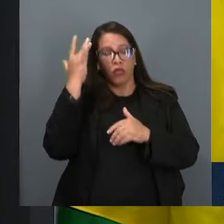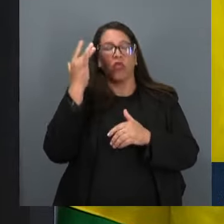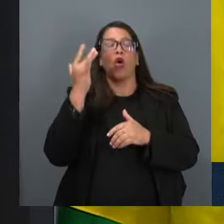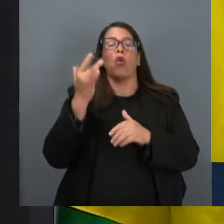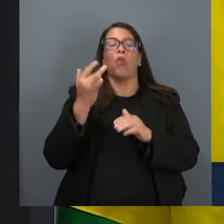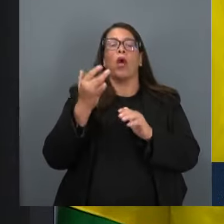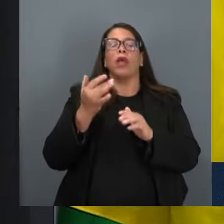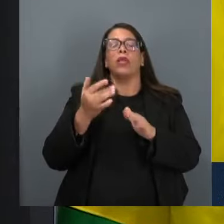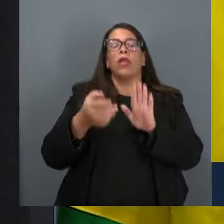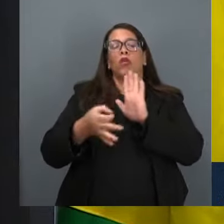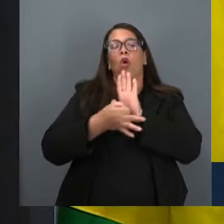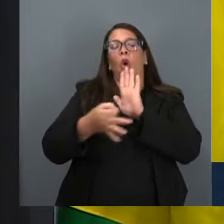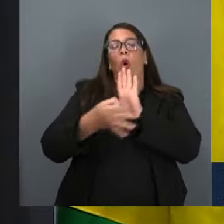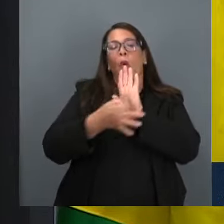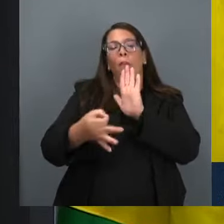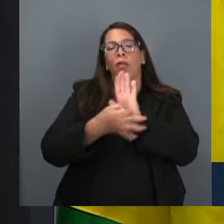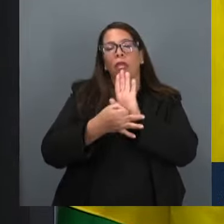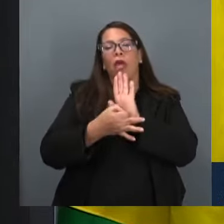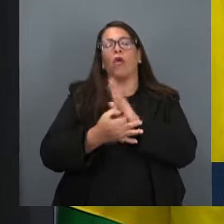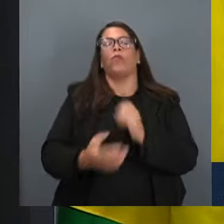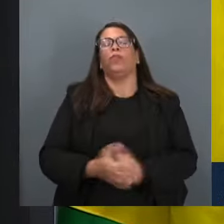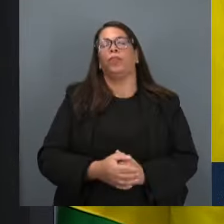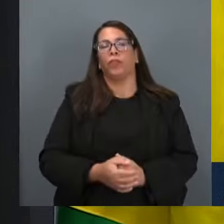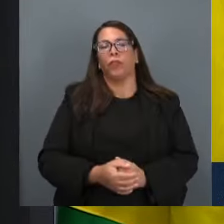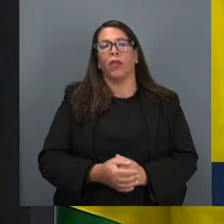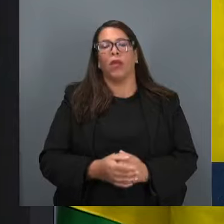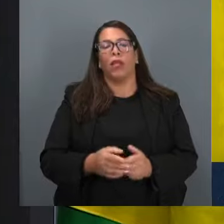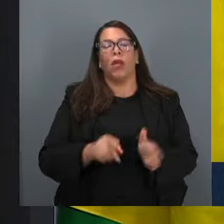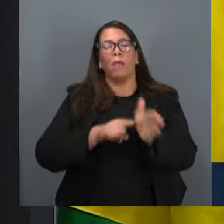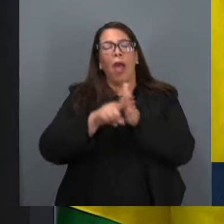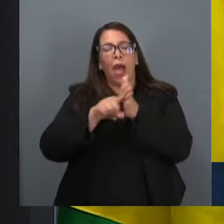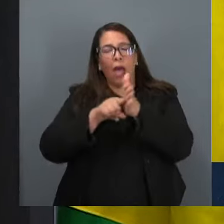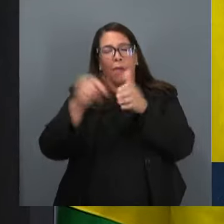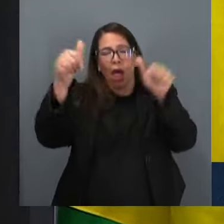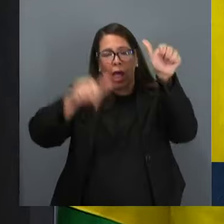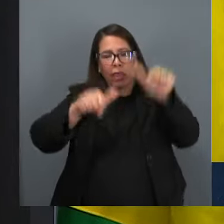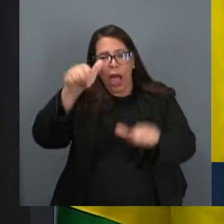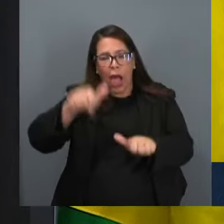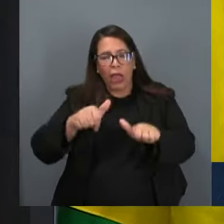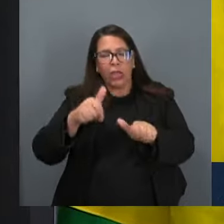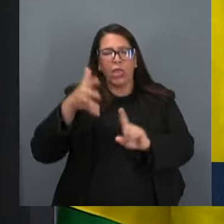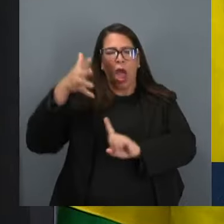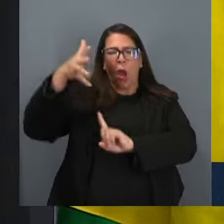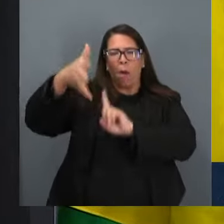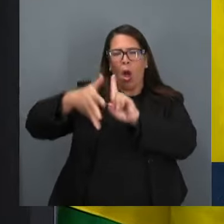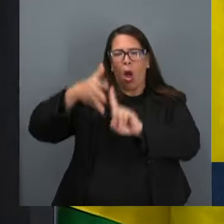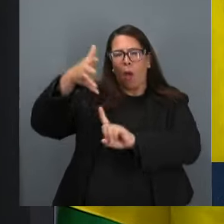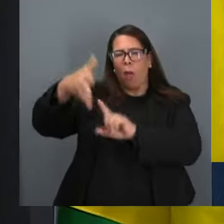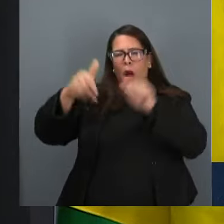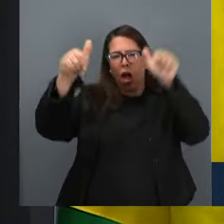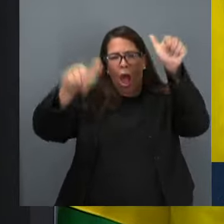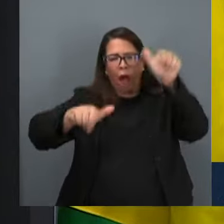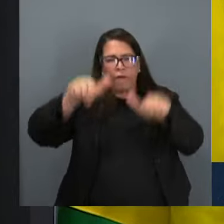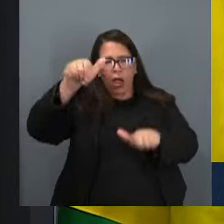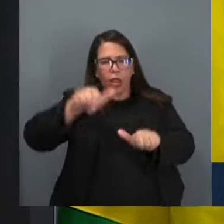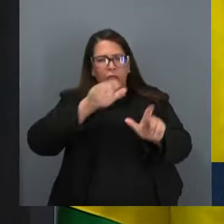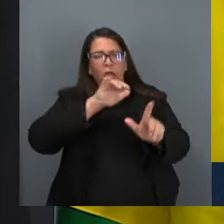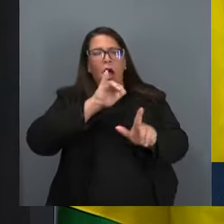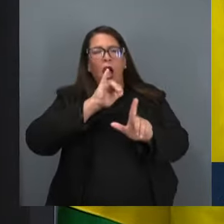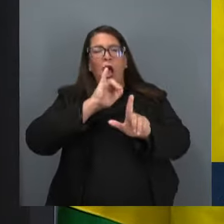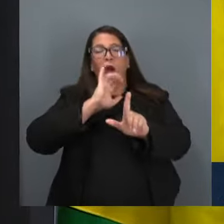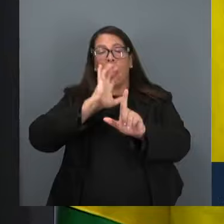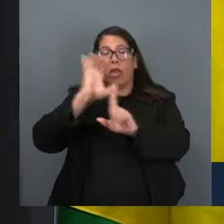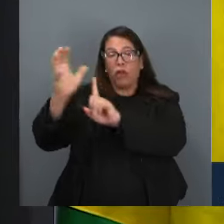opinião. 3. Análise de discursos com avaliação de influência nos